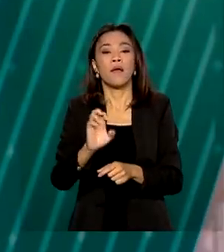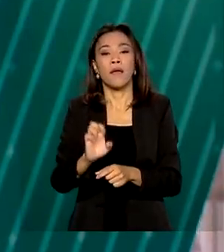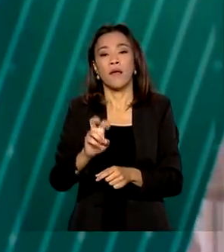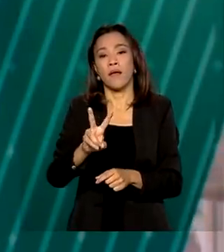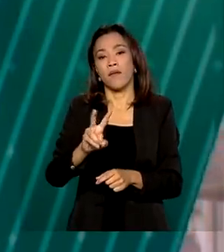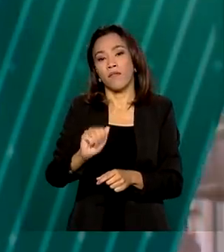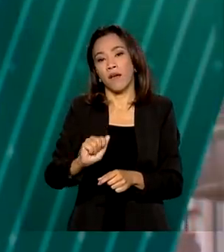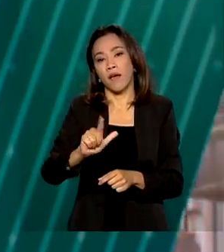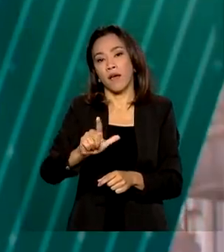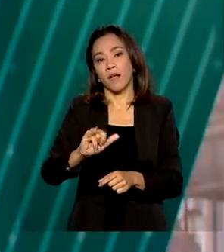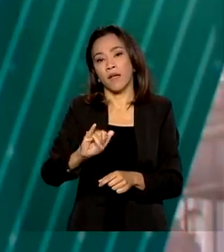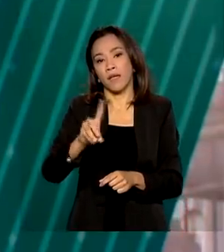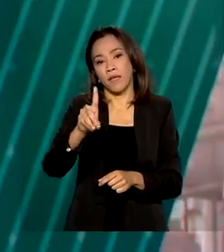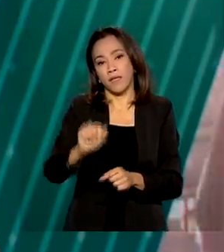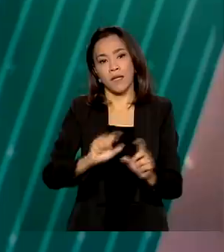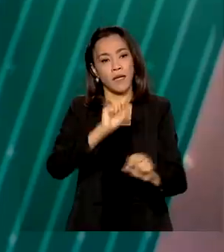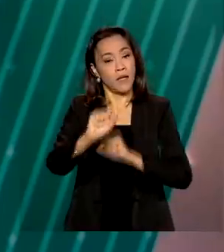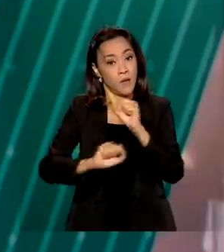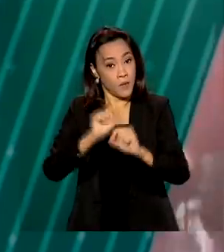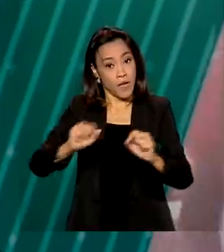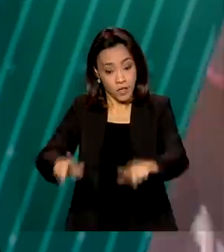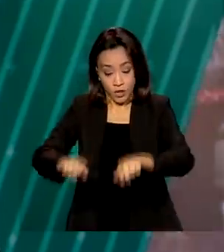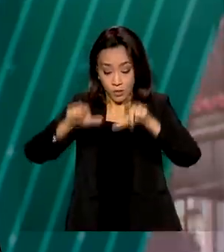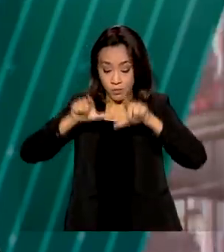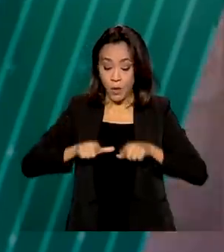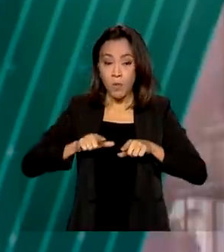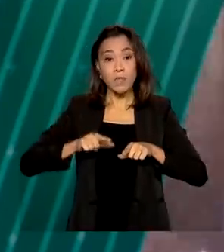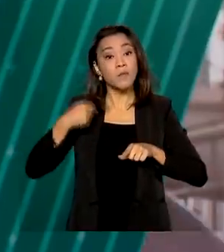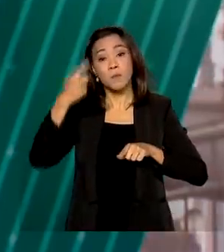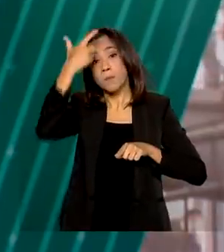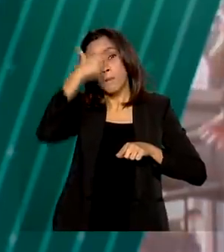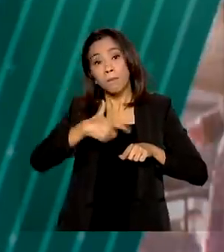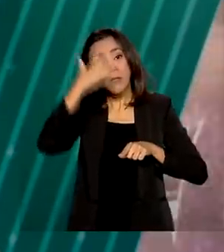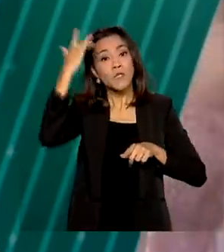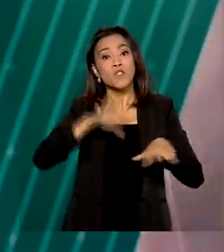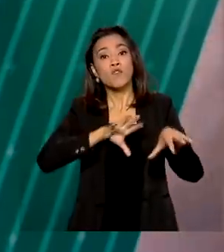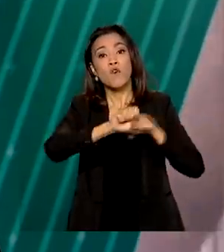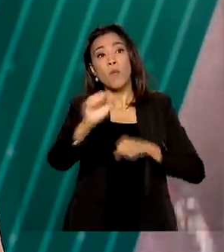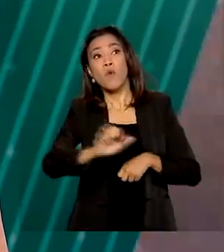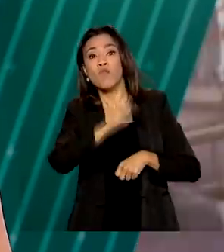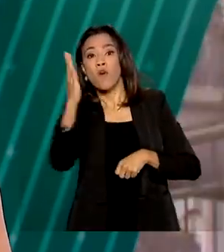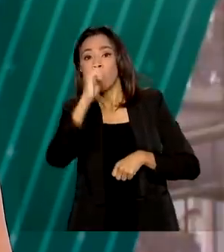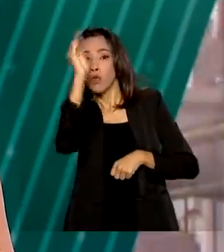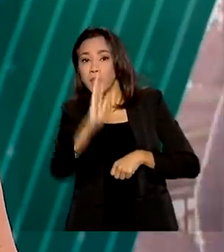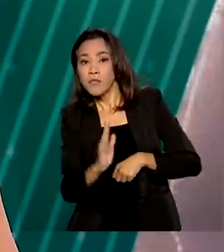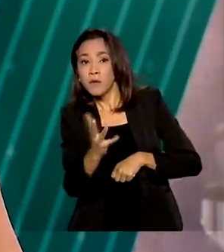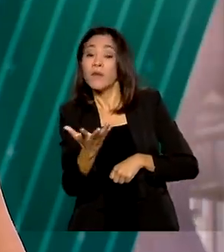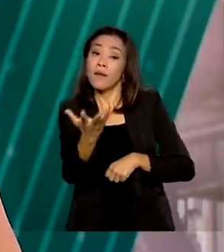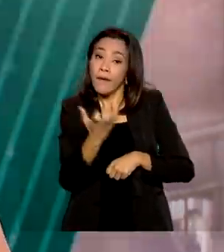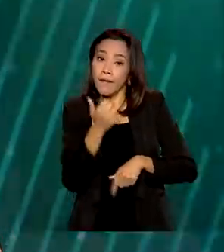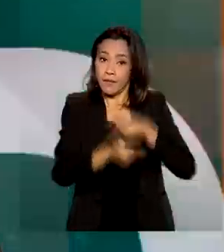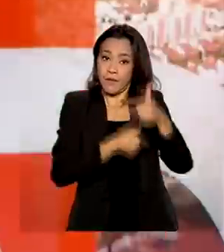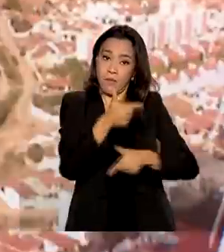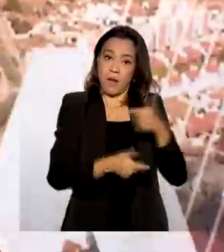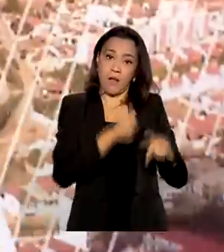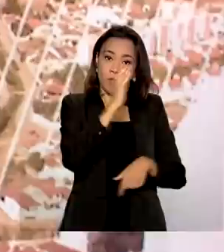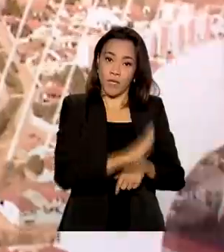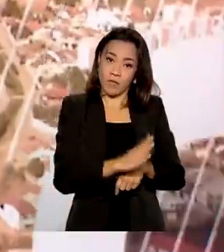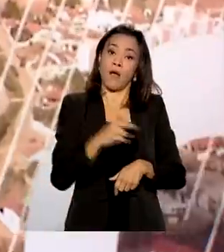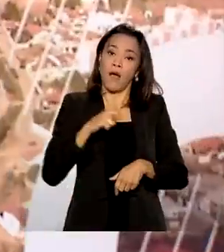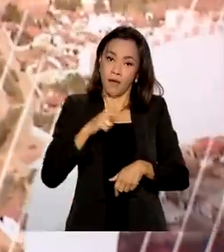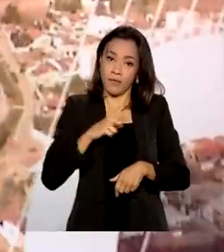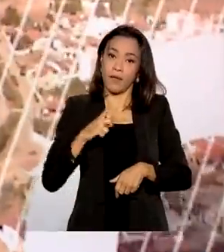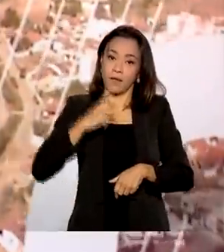de Revalidação de Diplomas para Profissionais que se formaram no exterior e querem exercer a medicina no Brasil. O prazo vai até 11 de